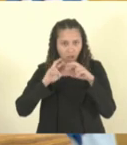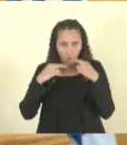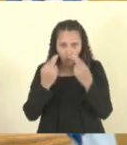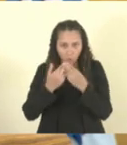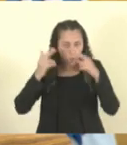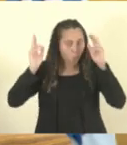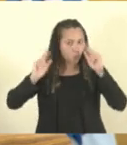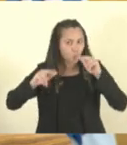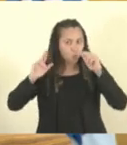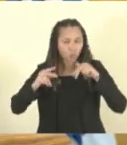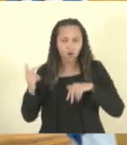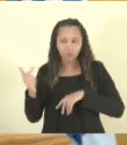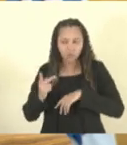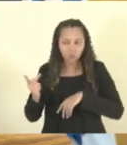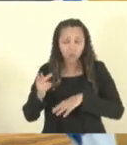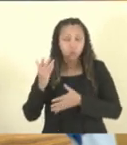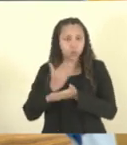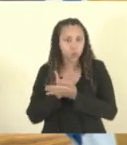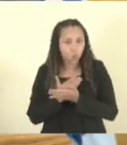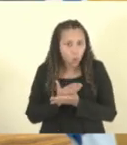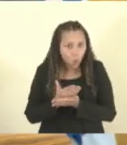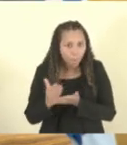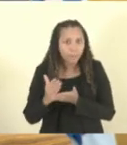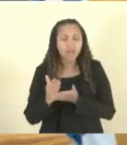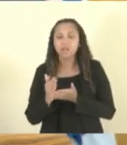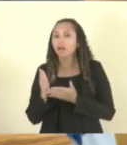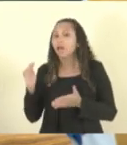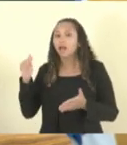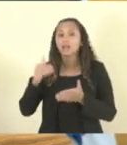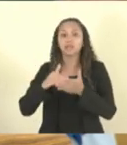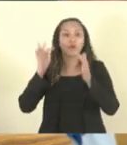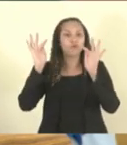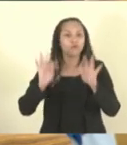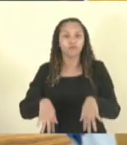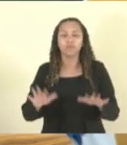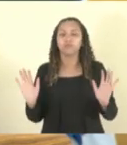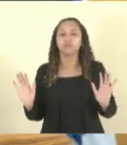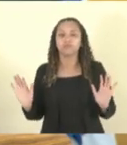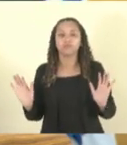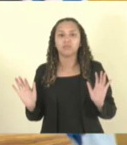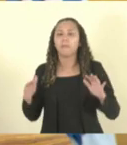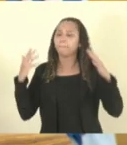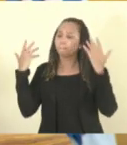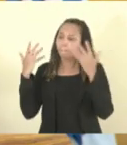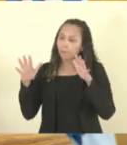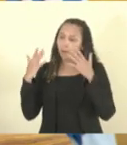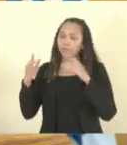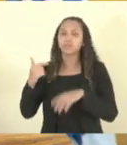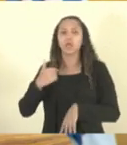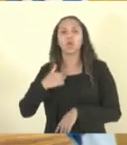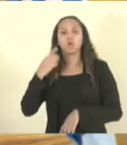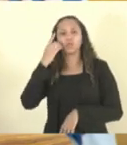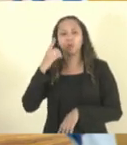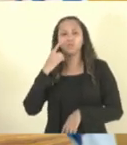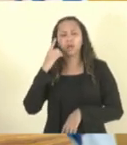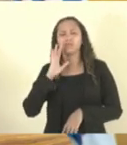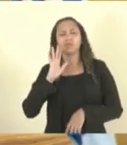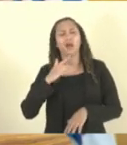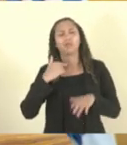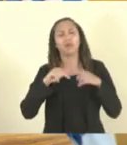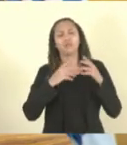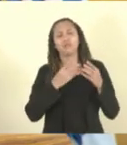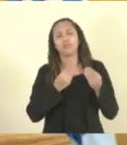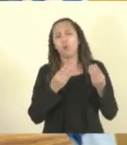É os caras que inicia e vai até o final. Parabéns, eu sou um deputado de vários mandatos